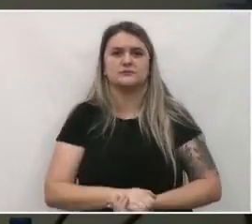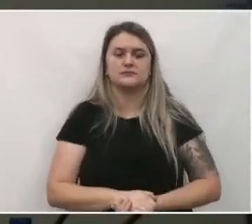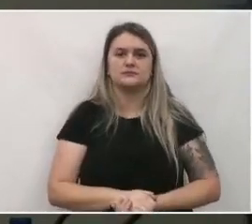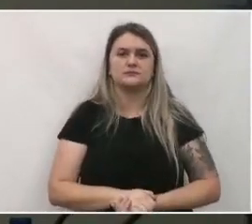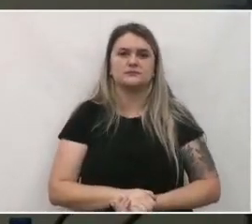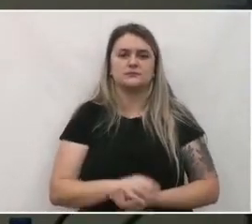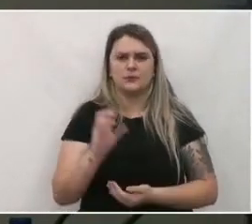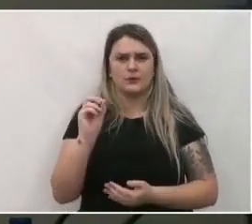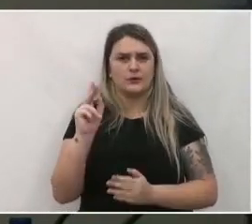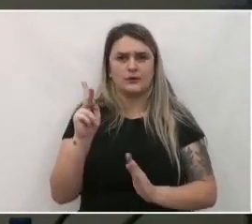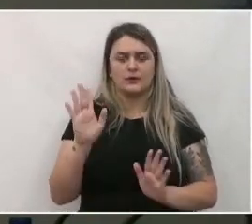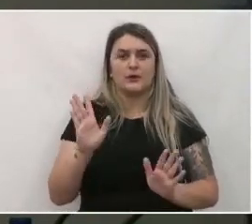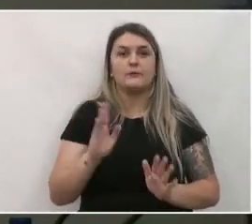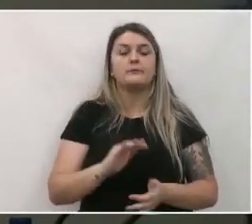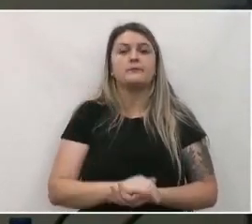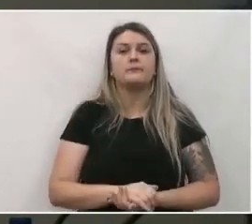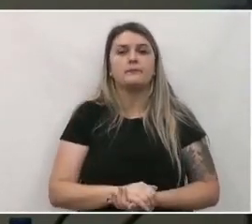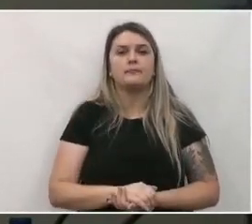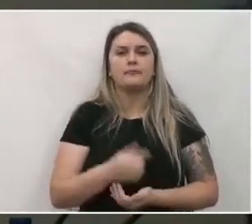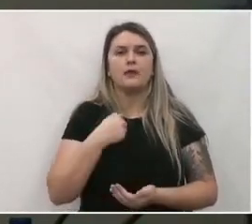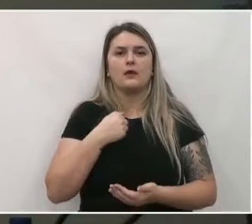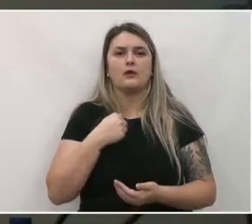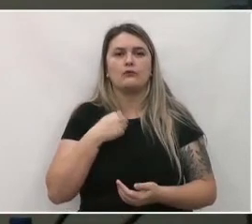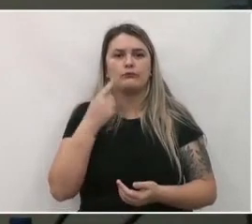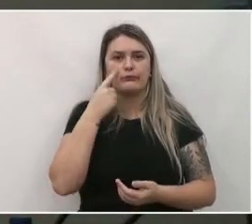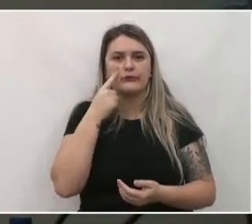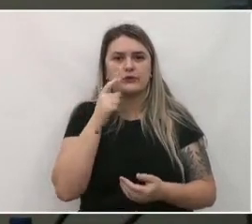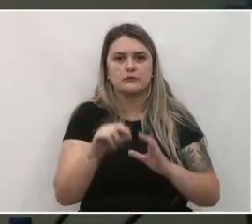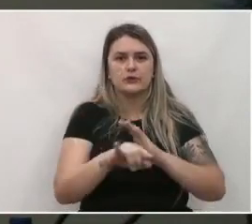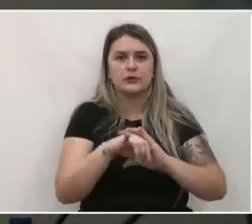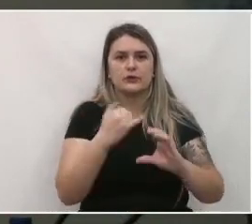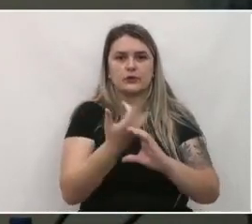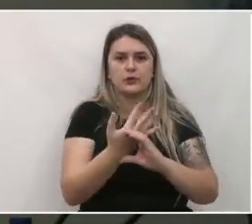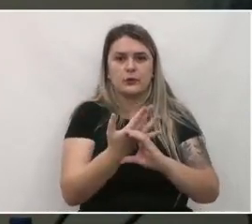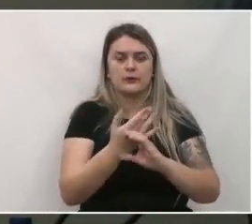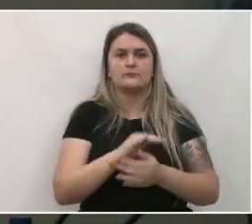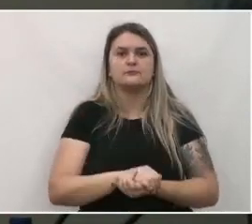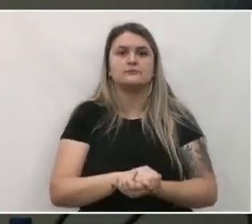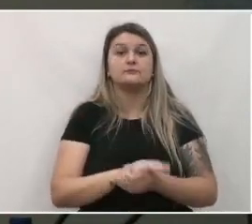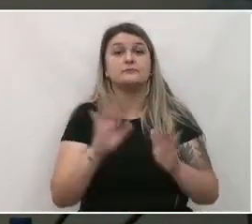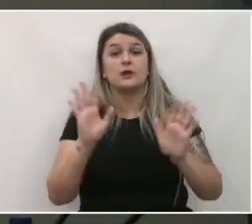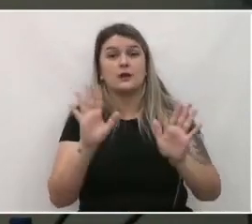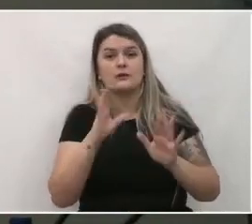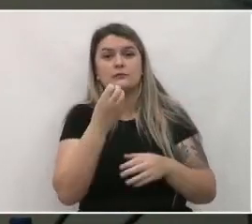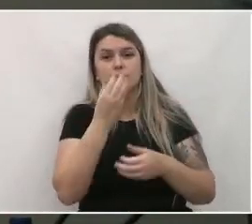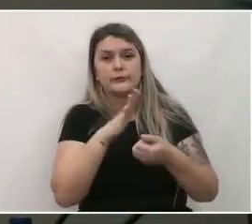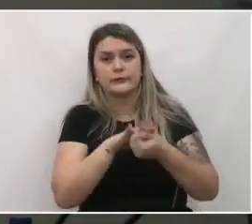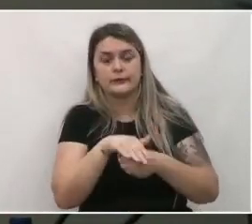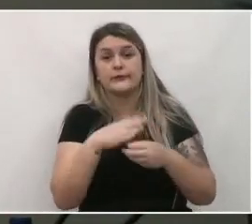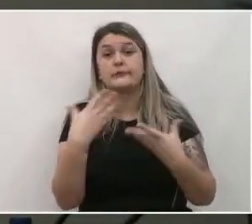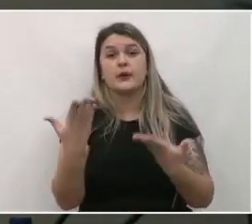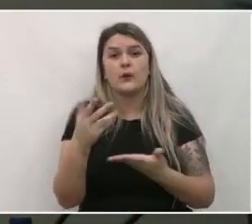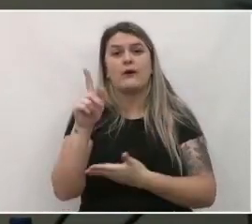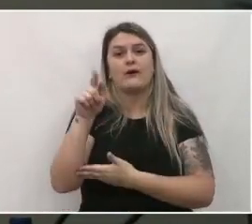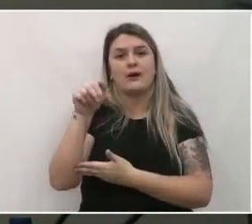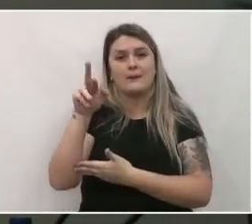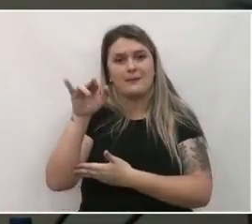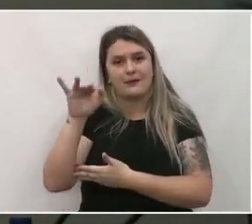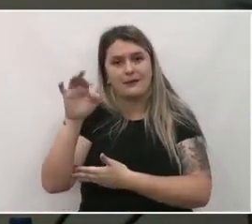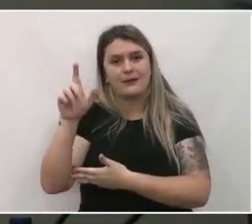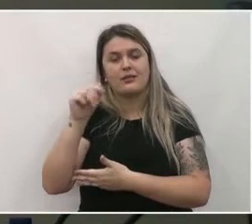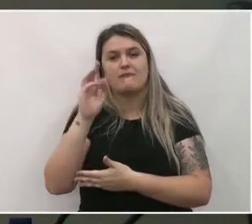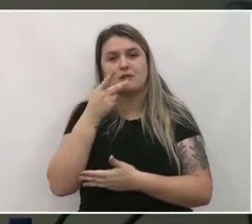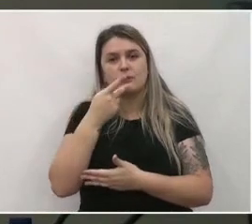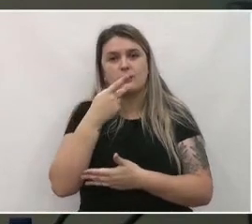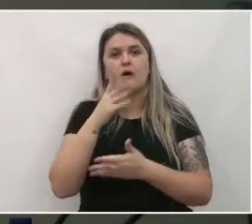Ok, pelo que eu entrei pelo menos no YouTube. Boa noite, então como a Gabriela falou, a gente abre